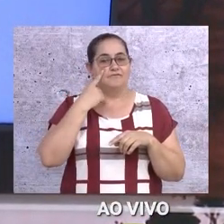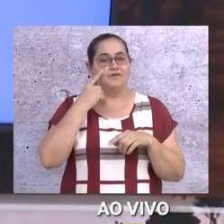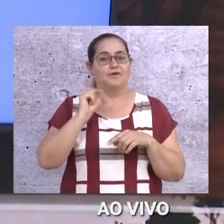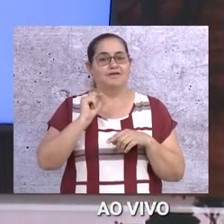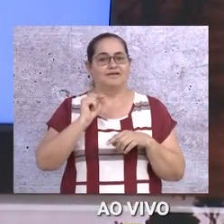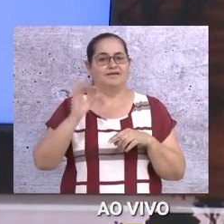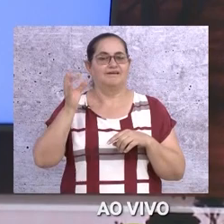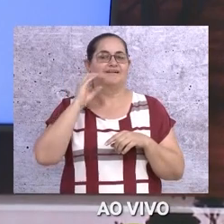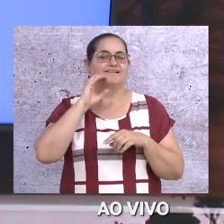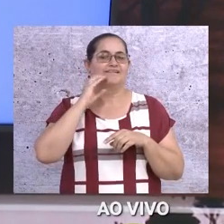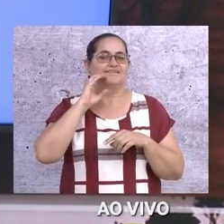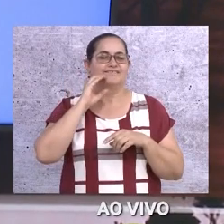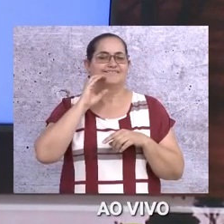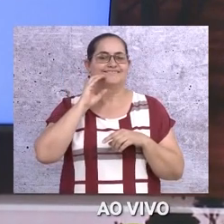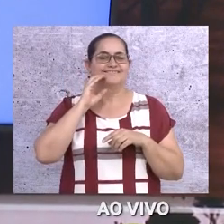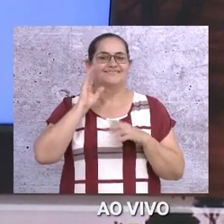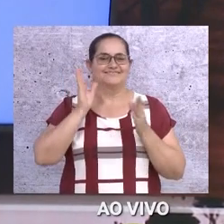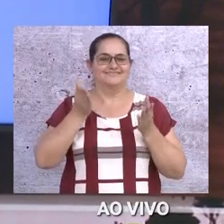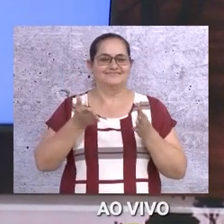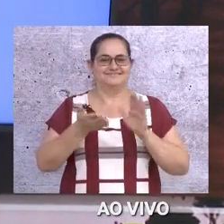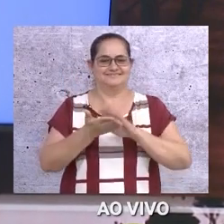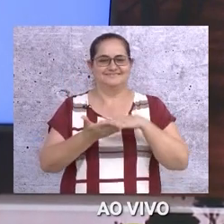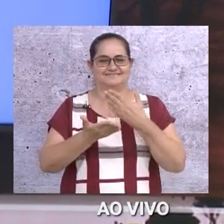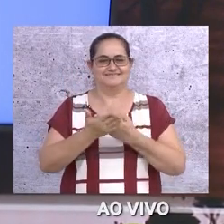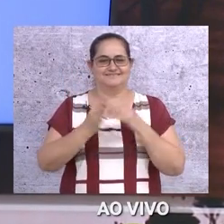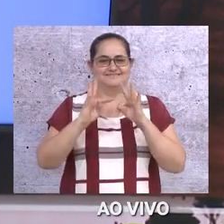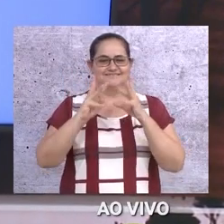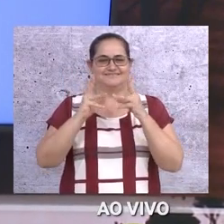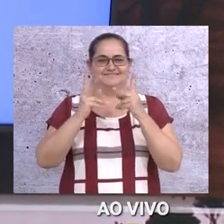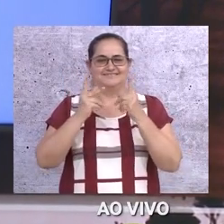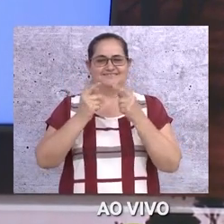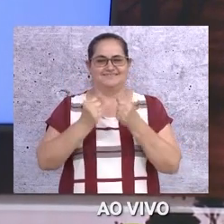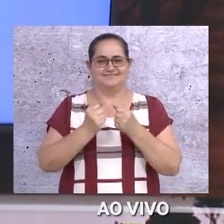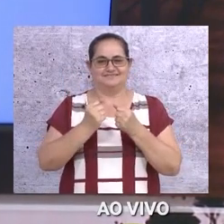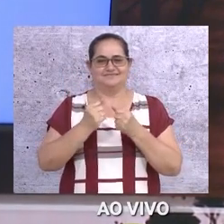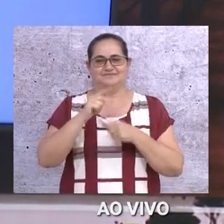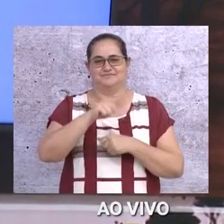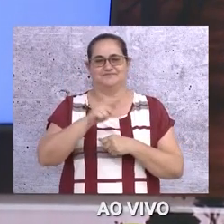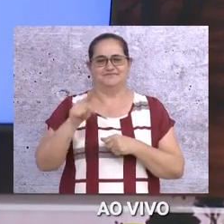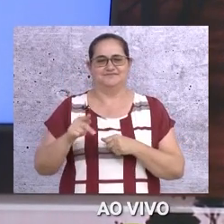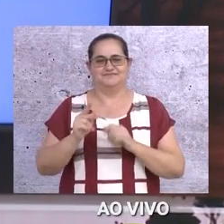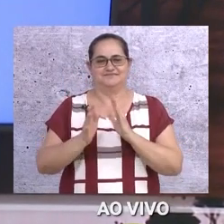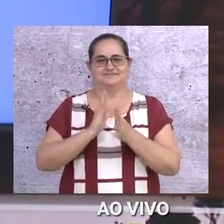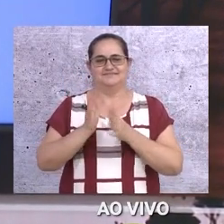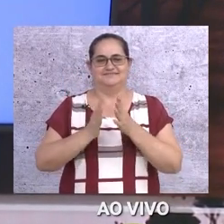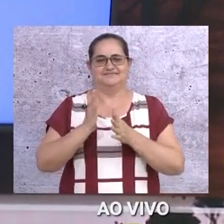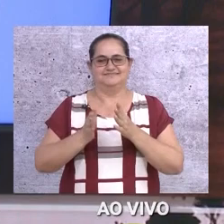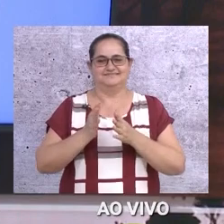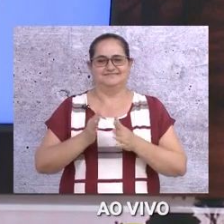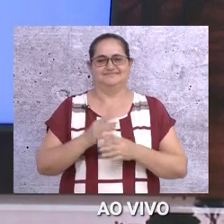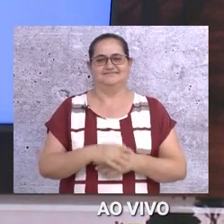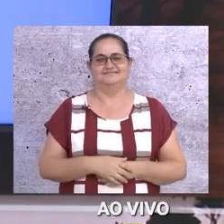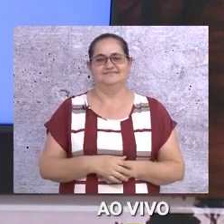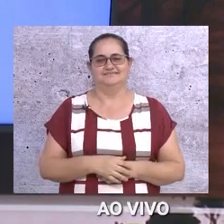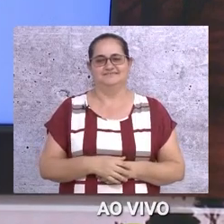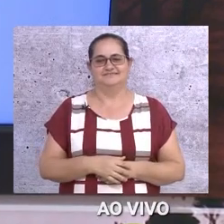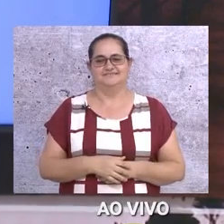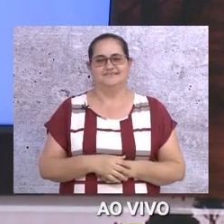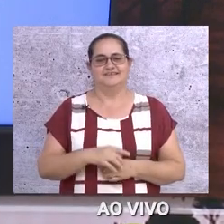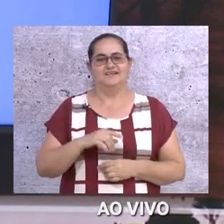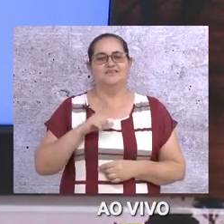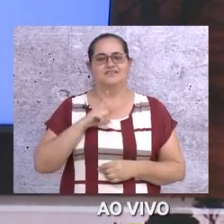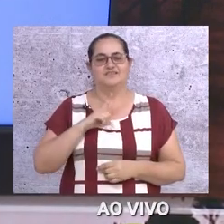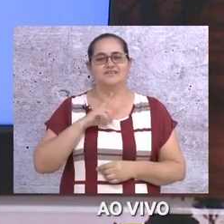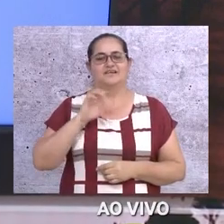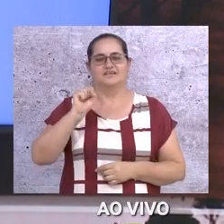companhia da Claudete aqui hoje, traduzindo para todo mundo. professora de Libras. Olha que gracinha lá, né? Isso você só tem no